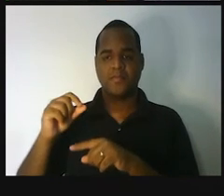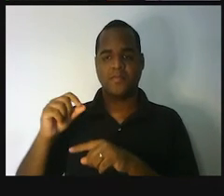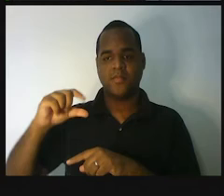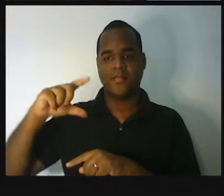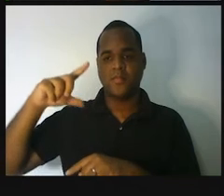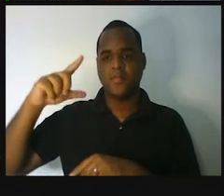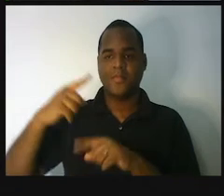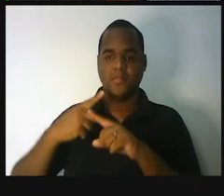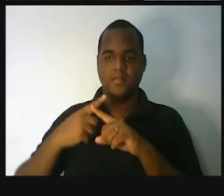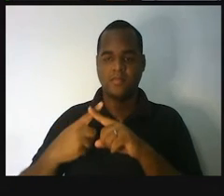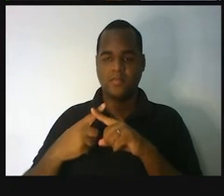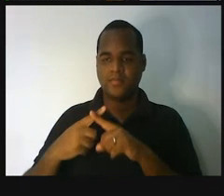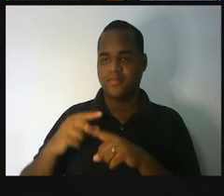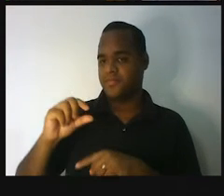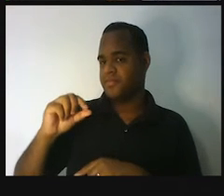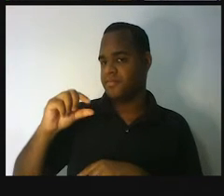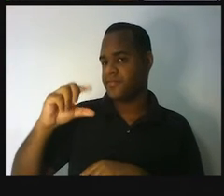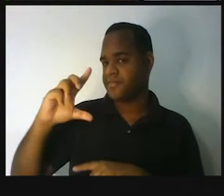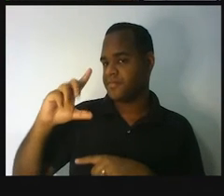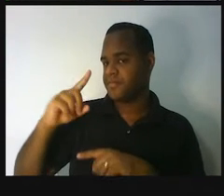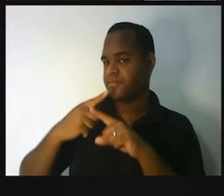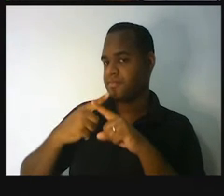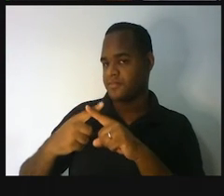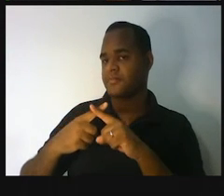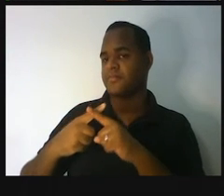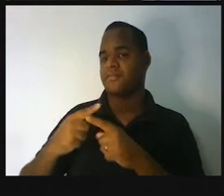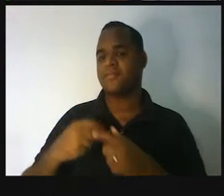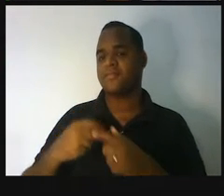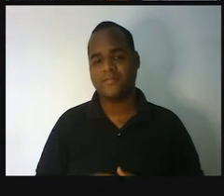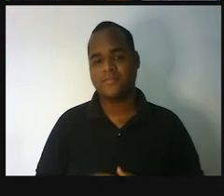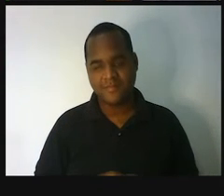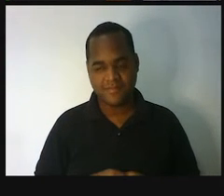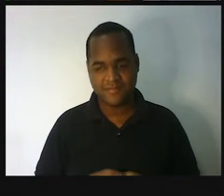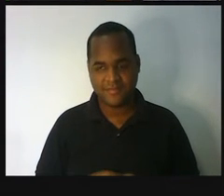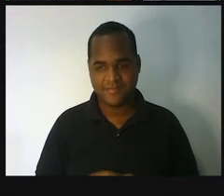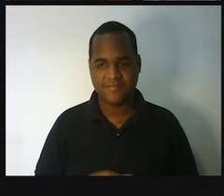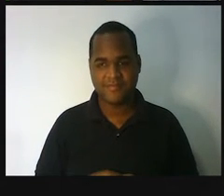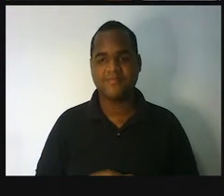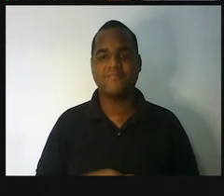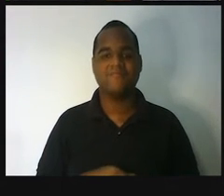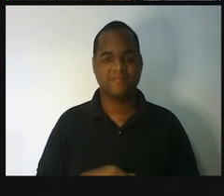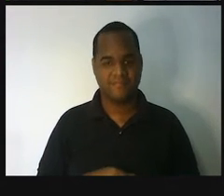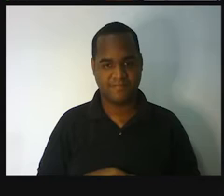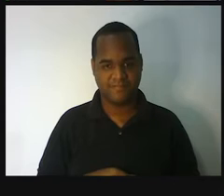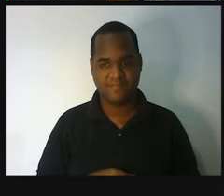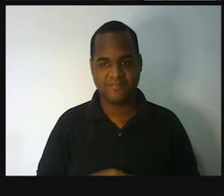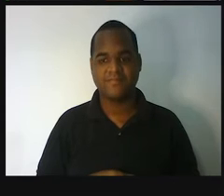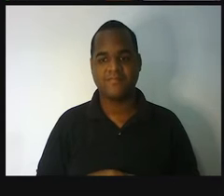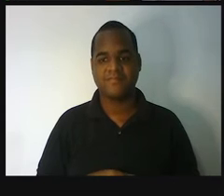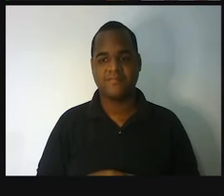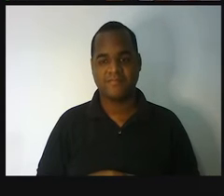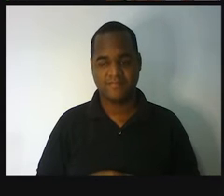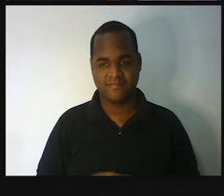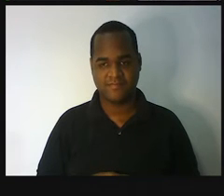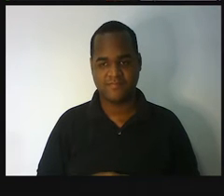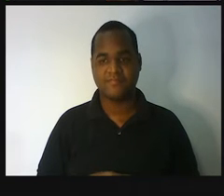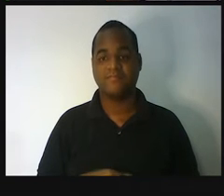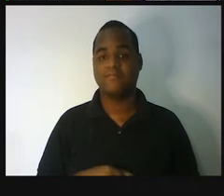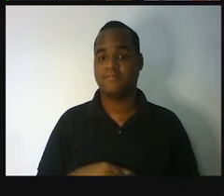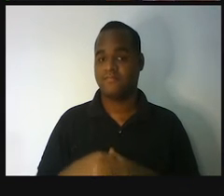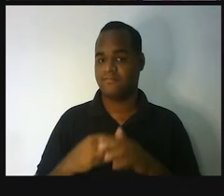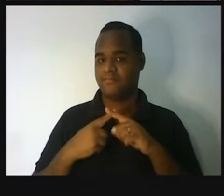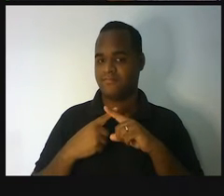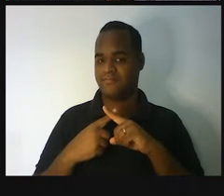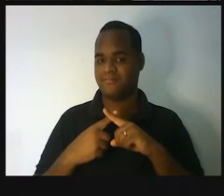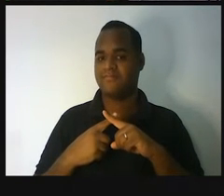vai aumentar, faz muito sentido a gente usar a multiplicação. Então, a gente multiplica.